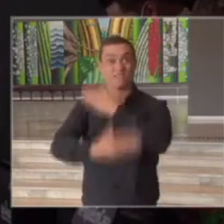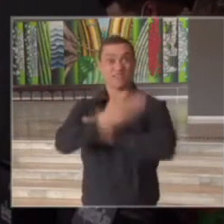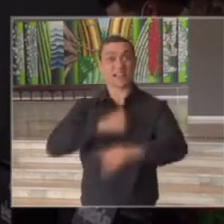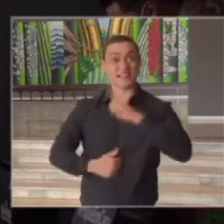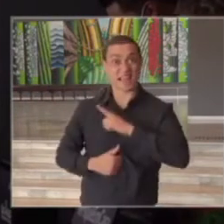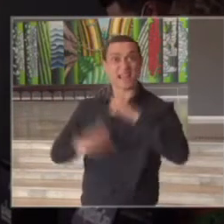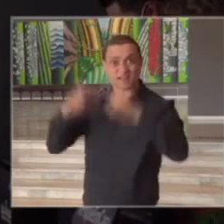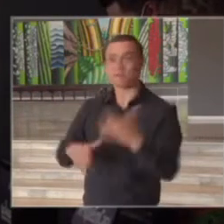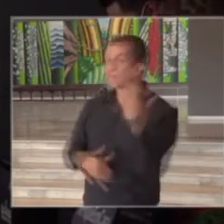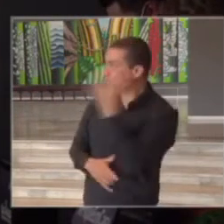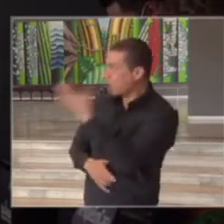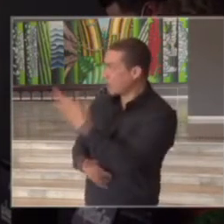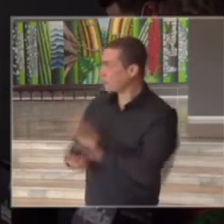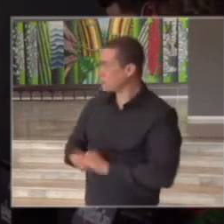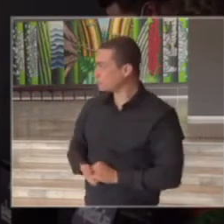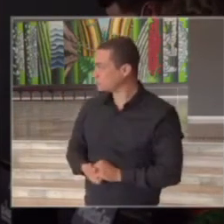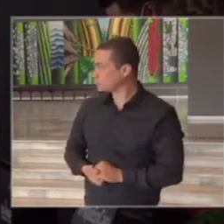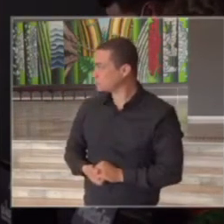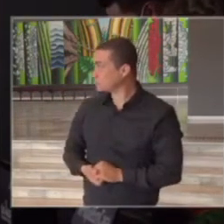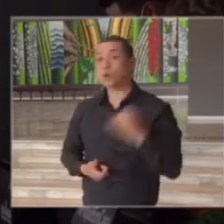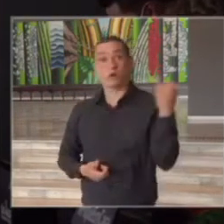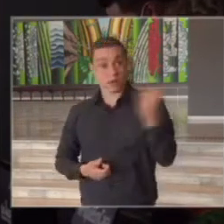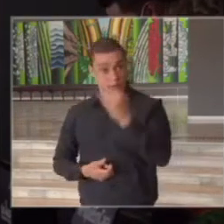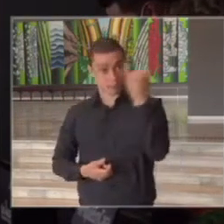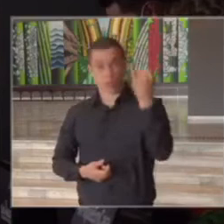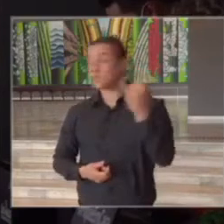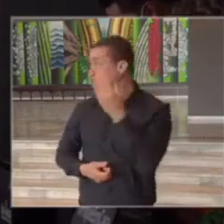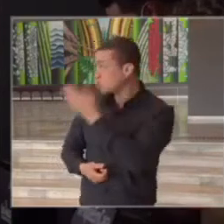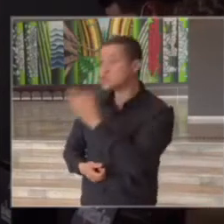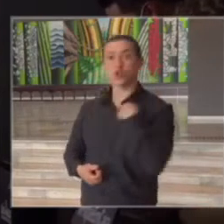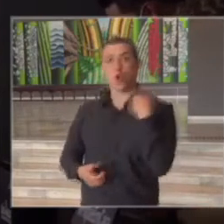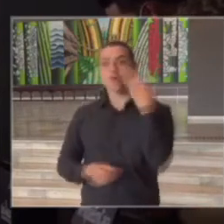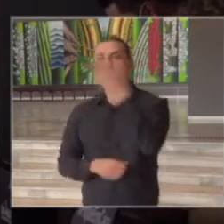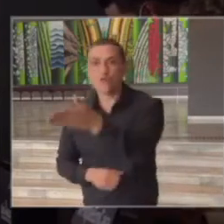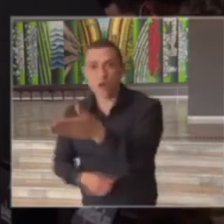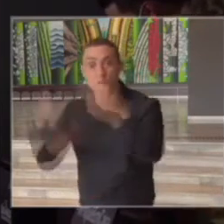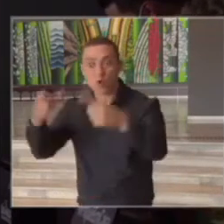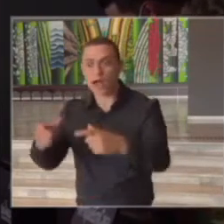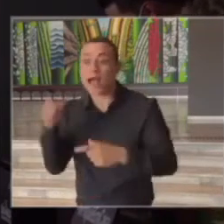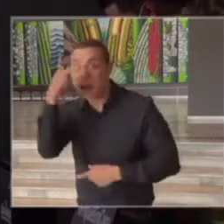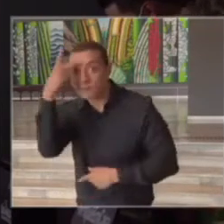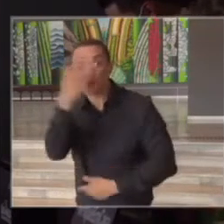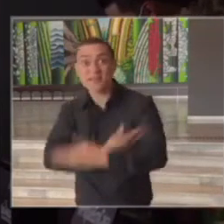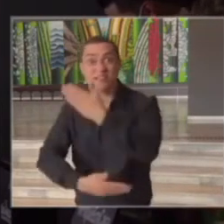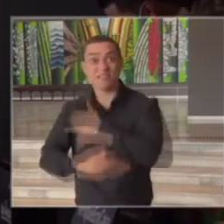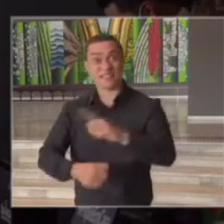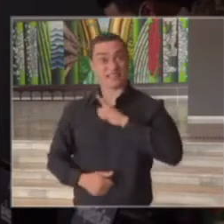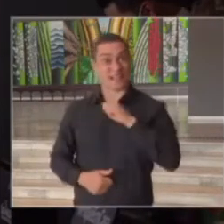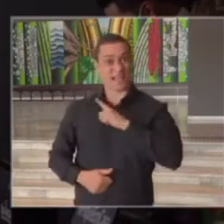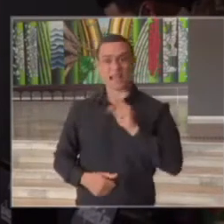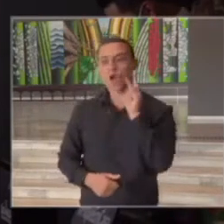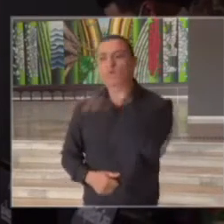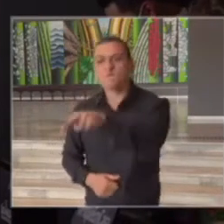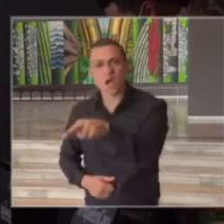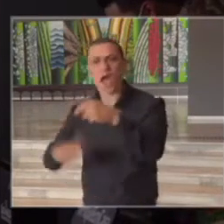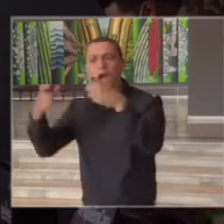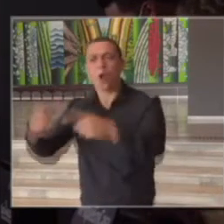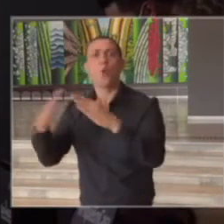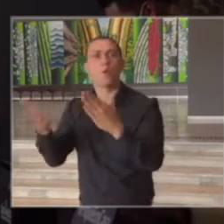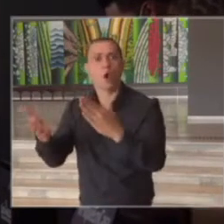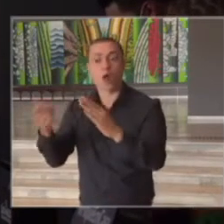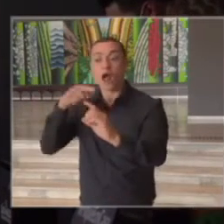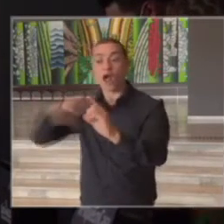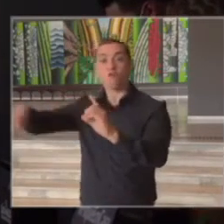então é importante nós vamos lá e vamos olhar essas pessoas vamos olhar o entorno dessas pessoas